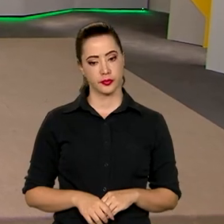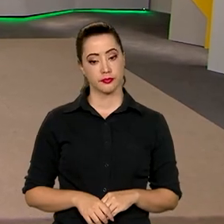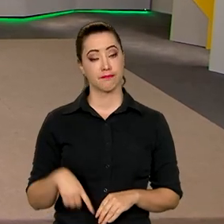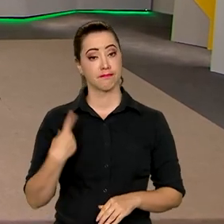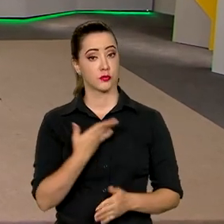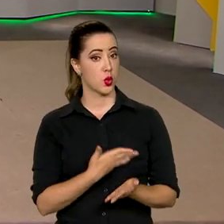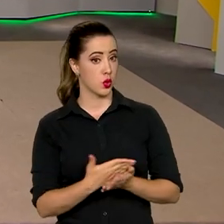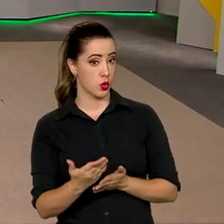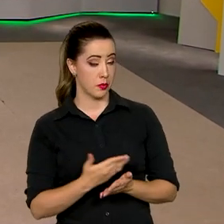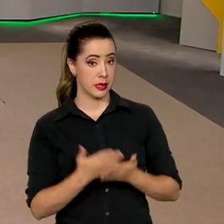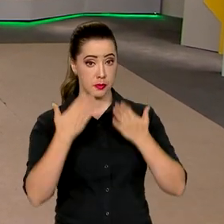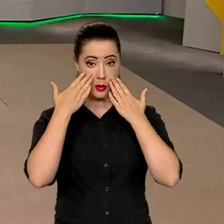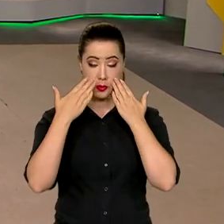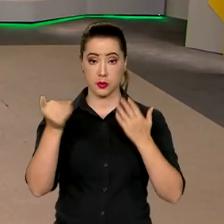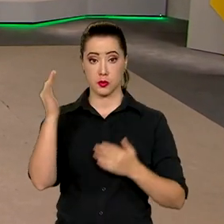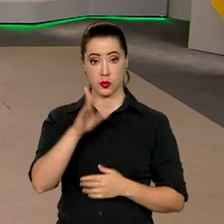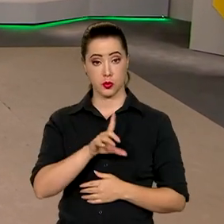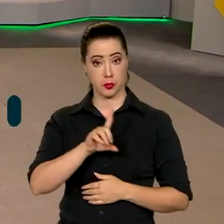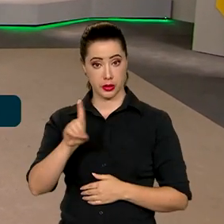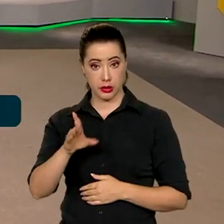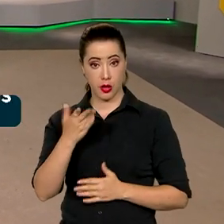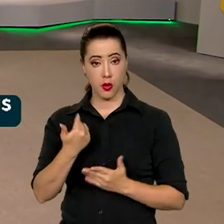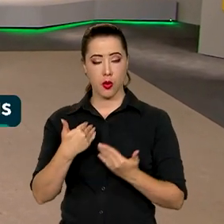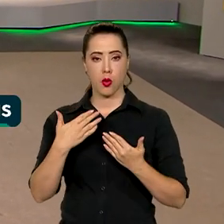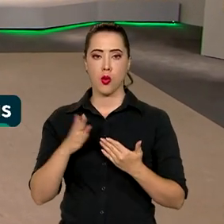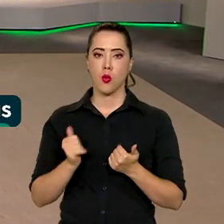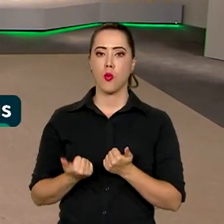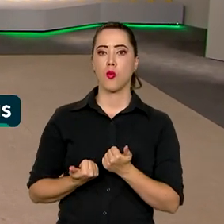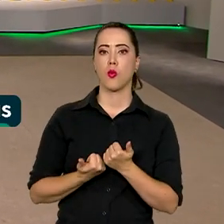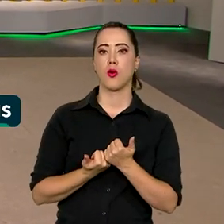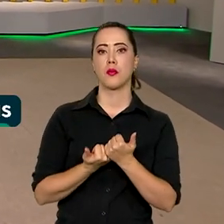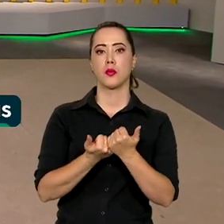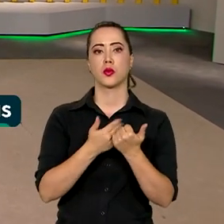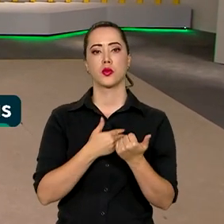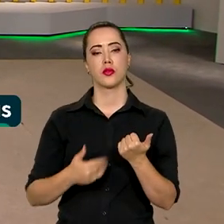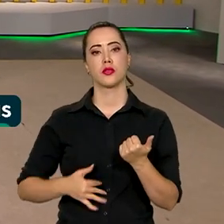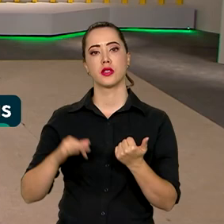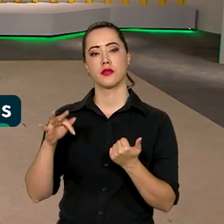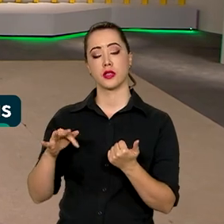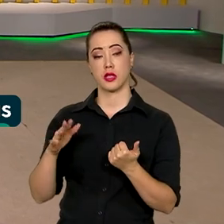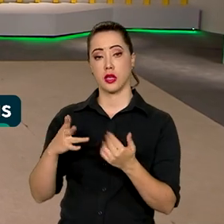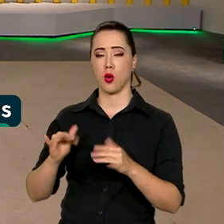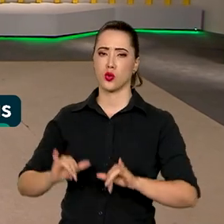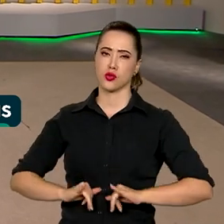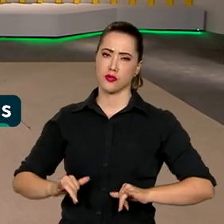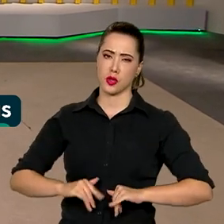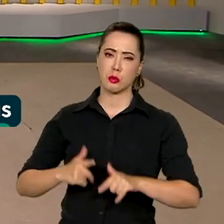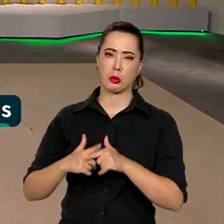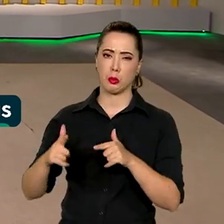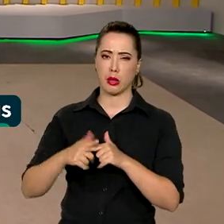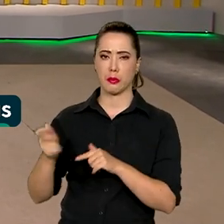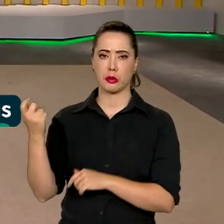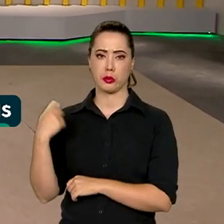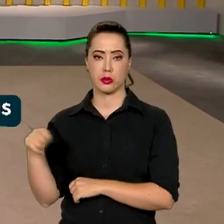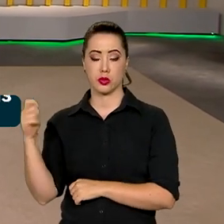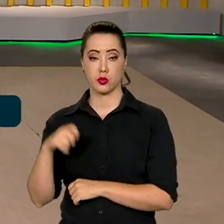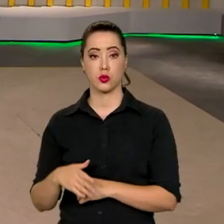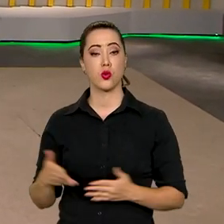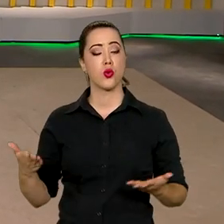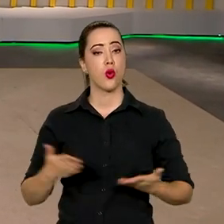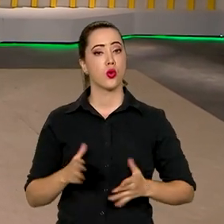E nós começamos esta edição do Brasil em Dia com o apoio do governo federal às vítimas das enchentes no Rio Grande do Sul.